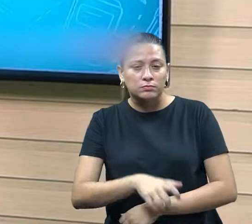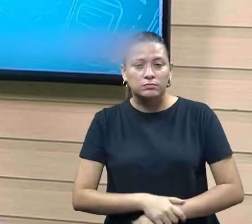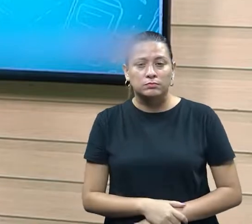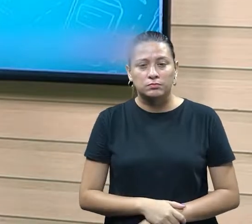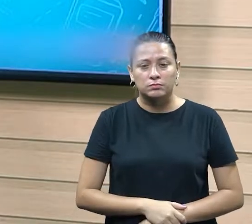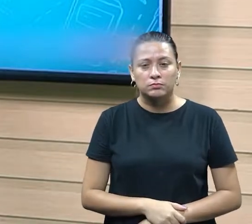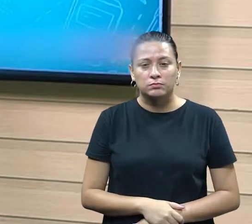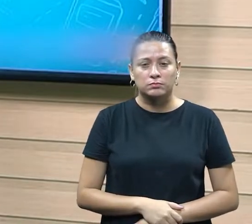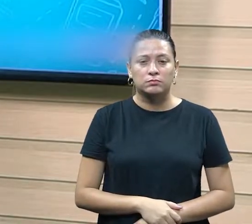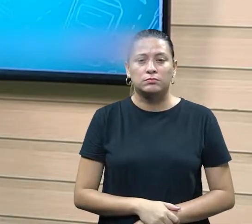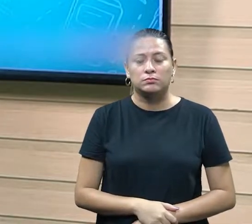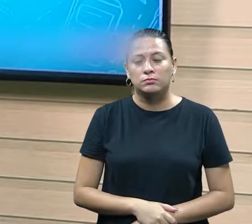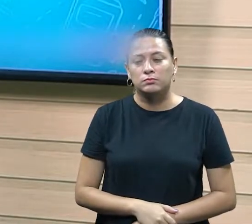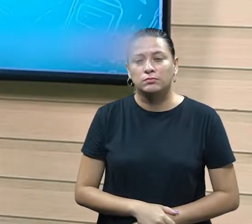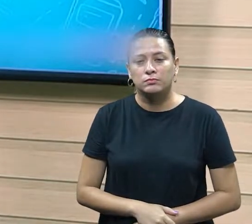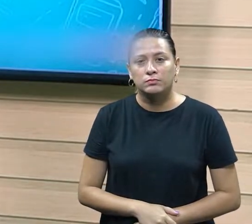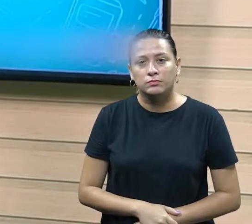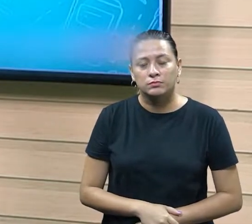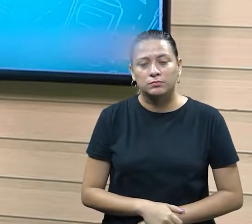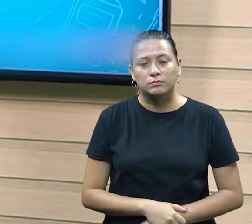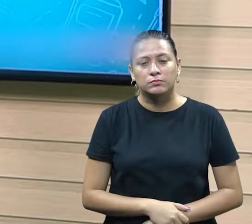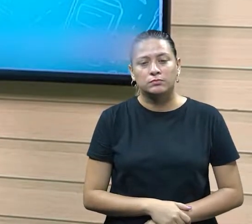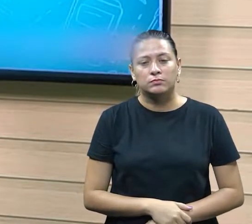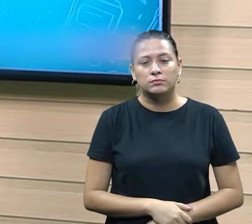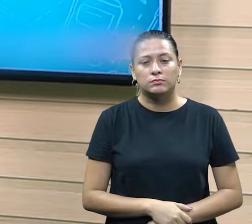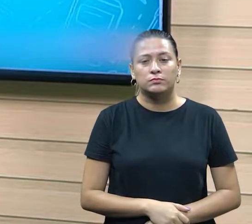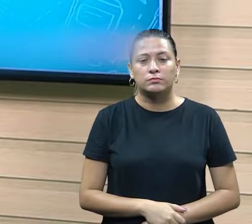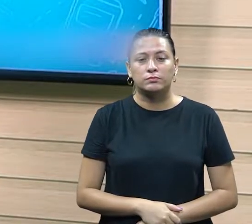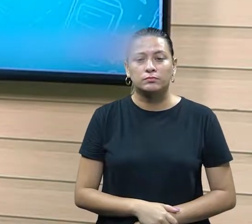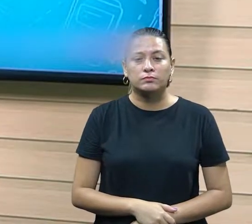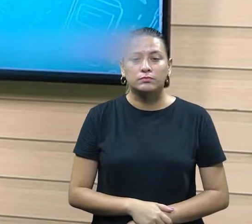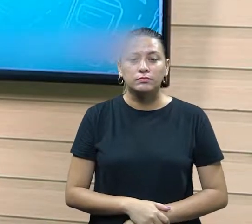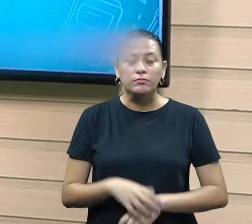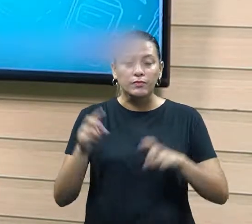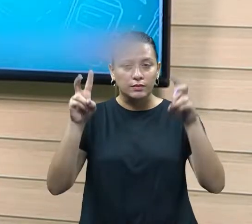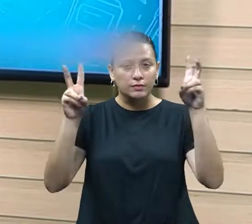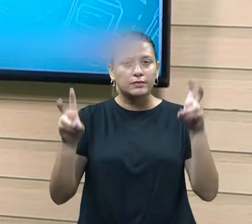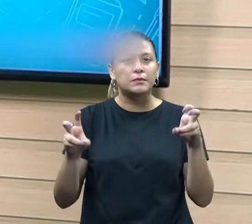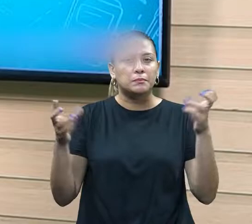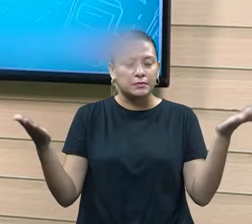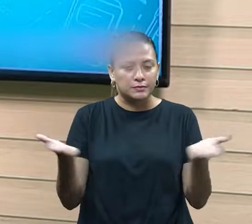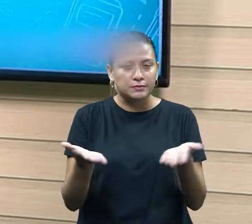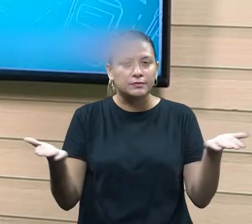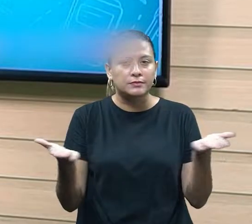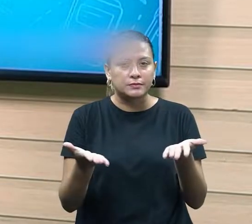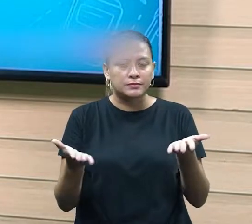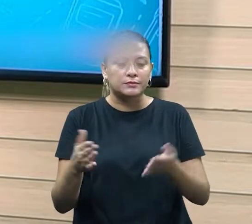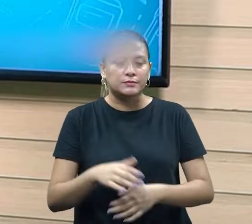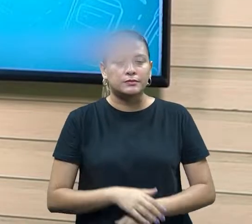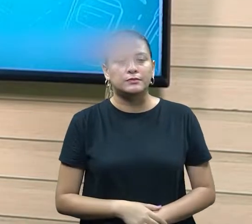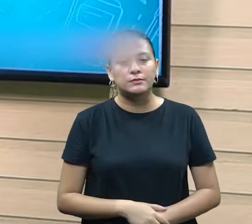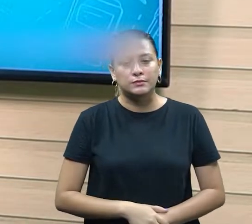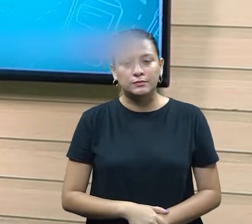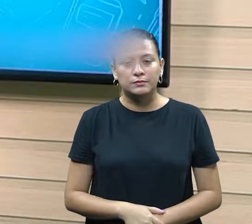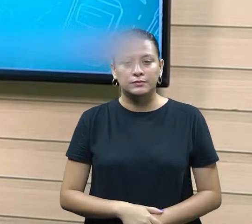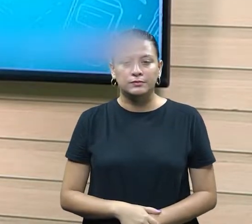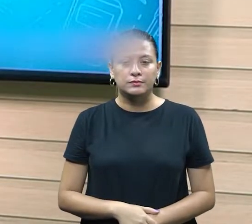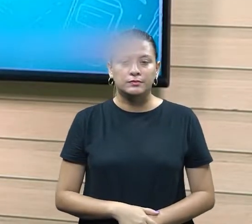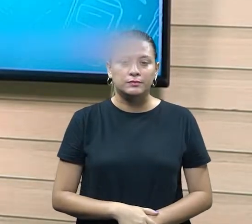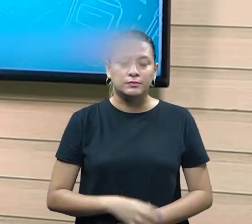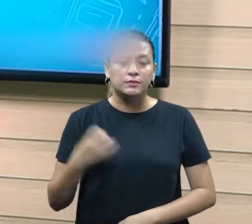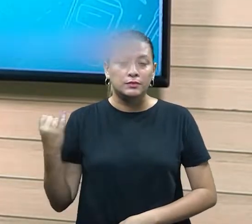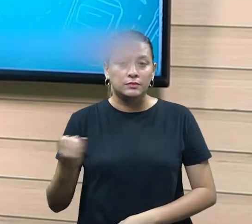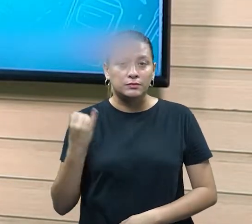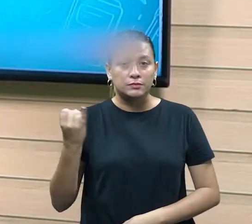interessante. Ele... ele... ele é um... essa... essa temática que nós trouxemos hoje, ela é muito